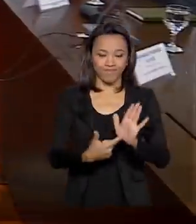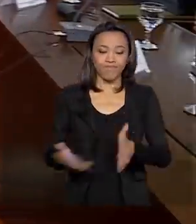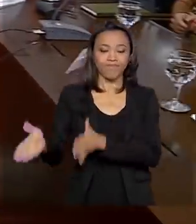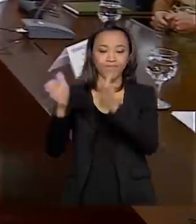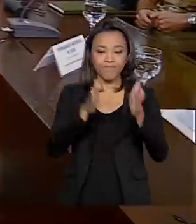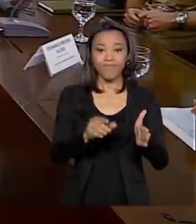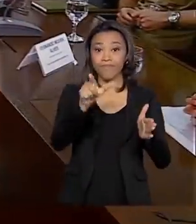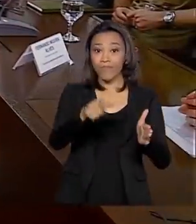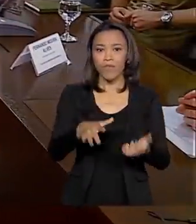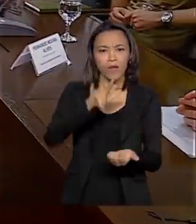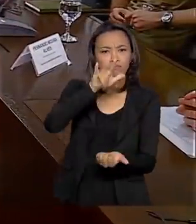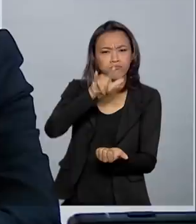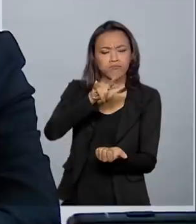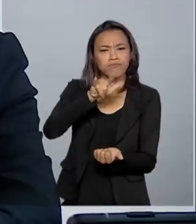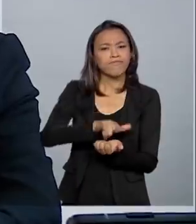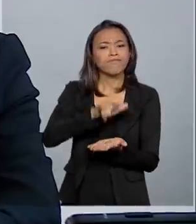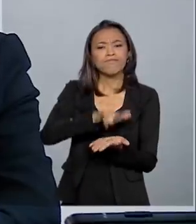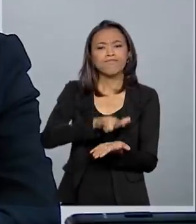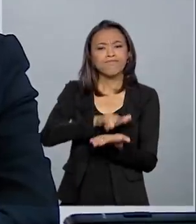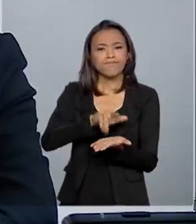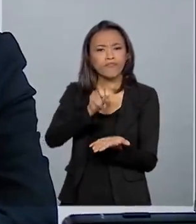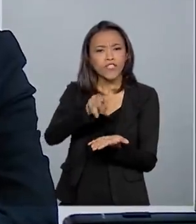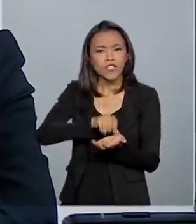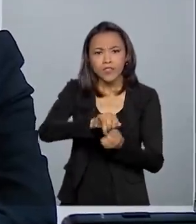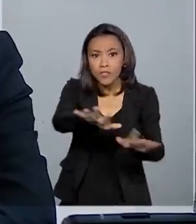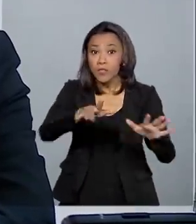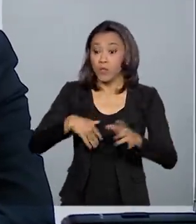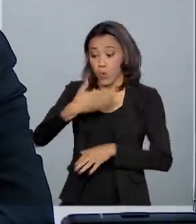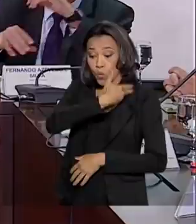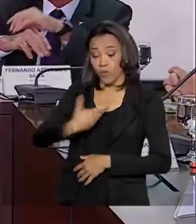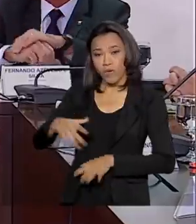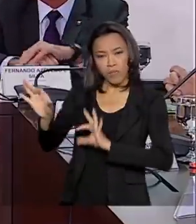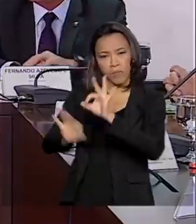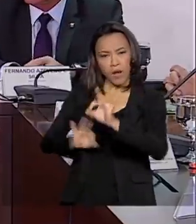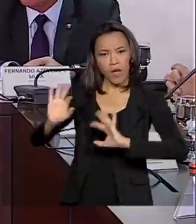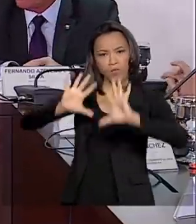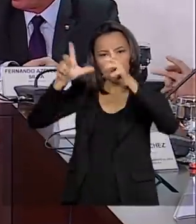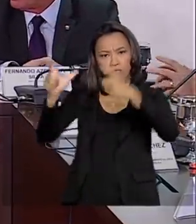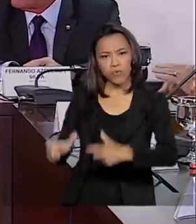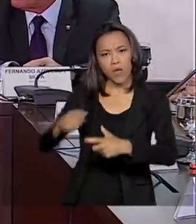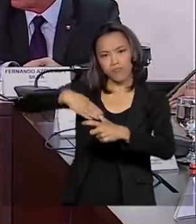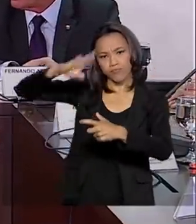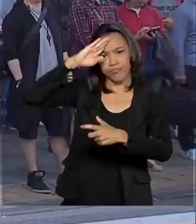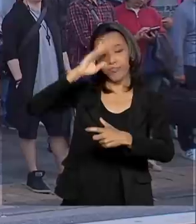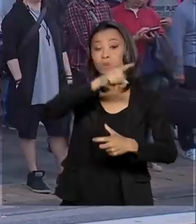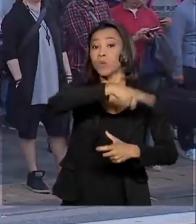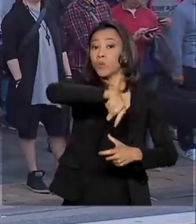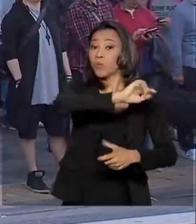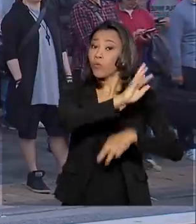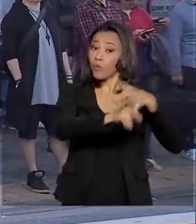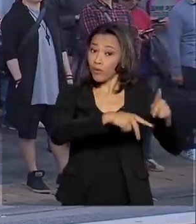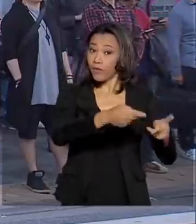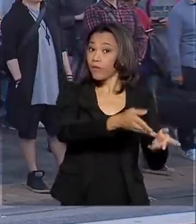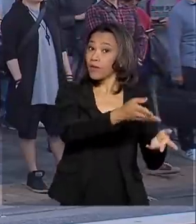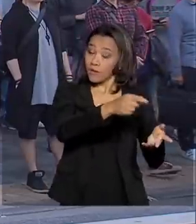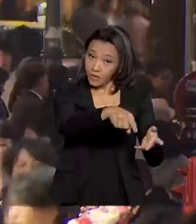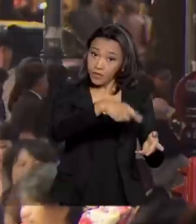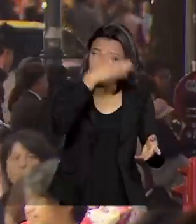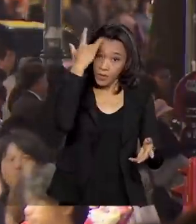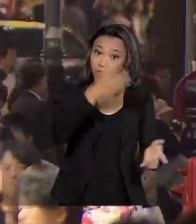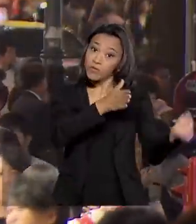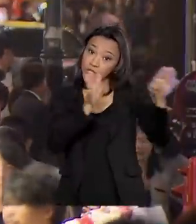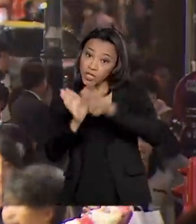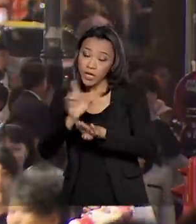Coronavírus. Governo vai inspecionar bases militares para abrigar os brasileiros que vão chegar da China. Repatriação e quarentena